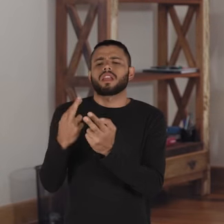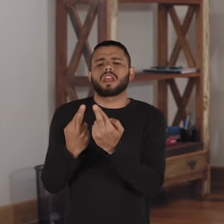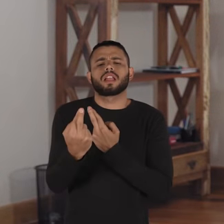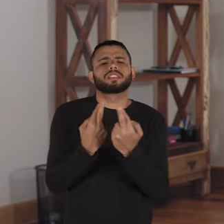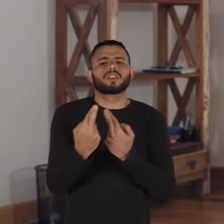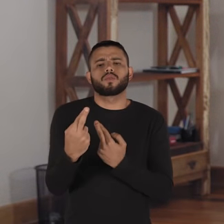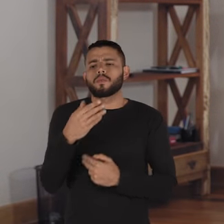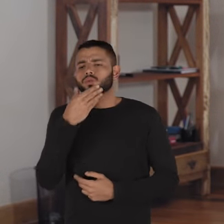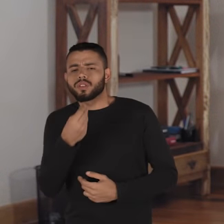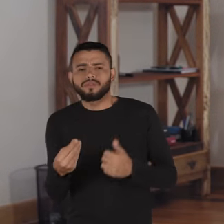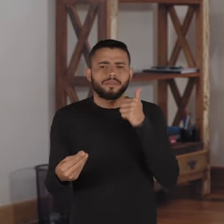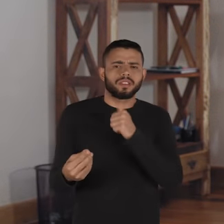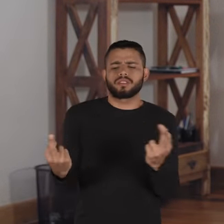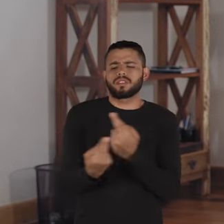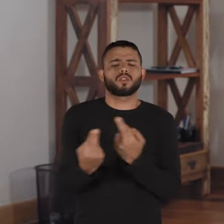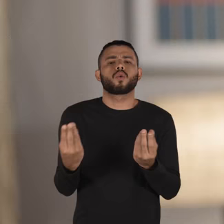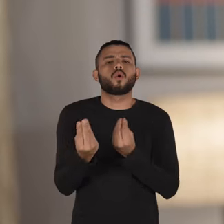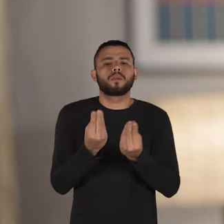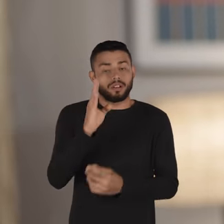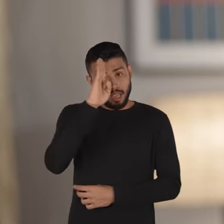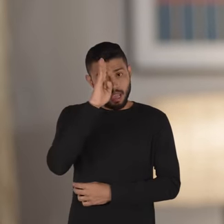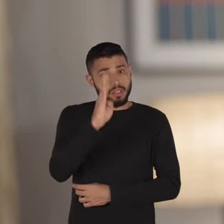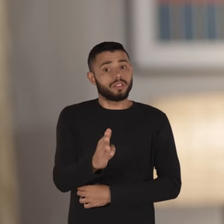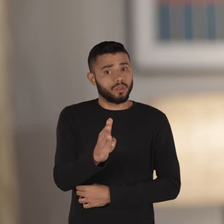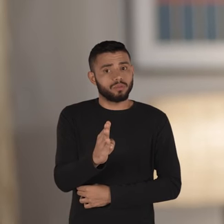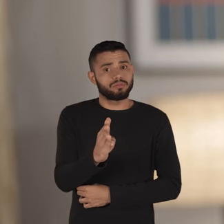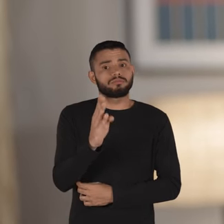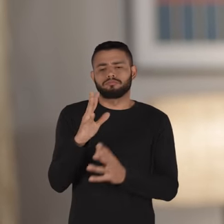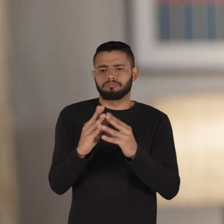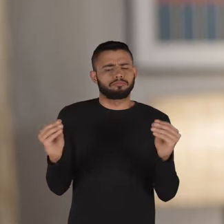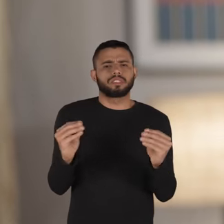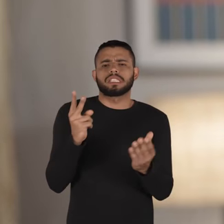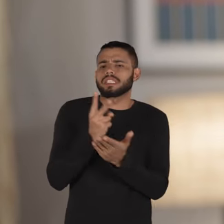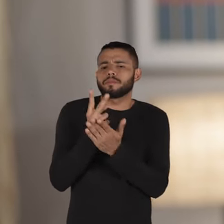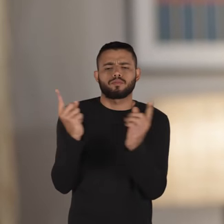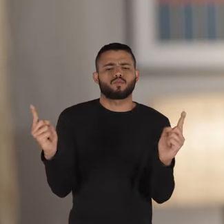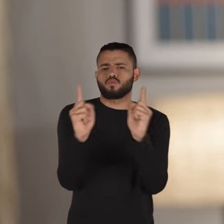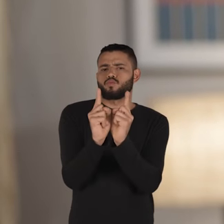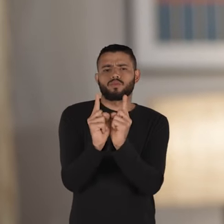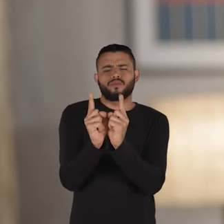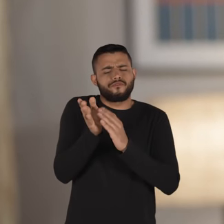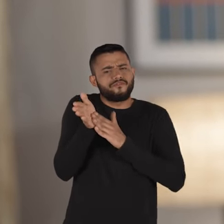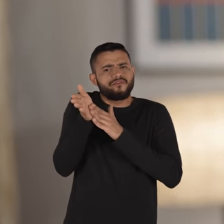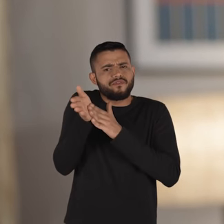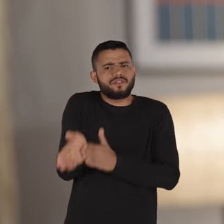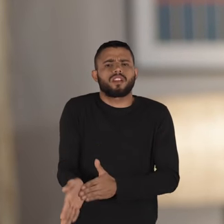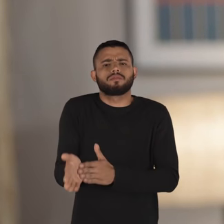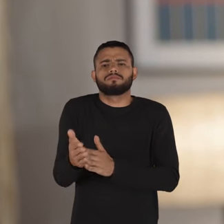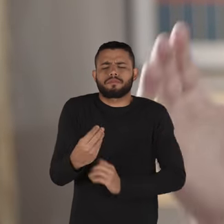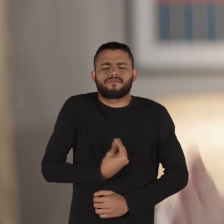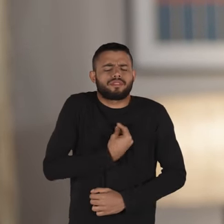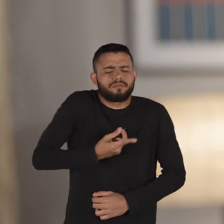que é a relação masculino e feminino é uma relação hétero indissolúvel monogâmica fiel